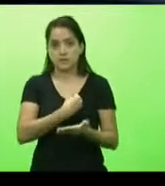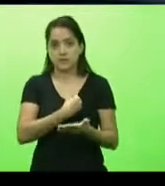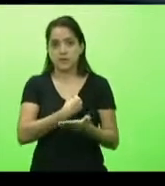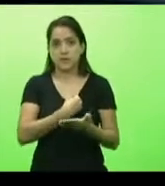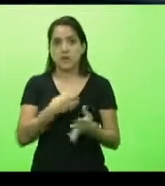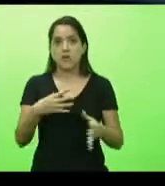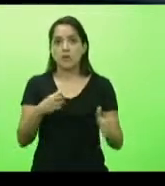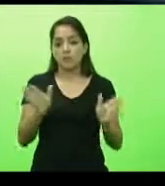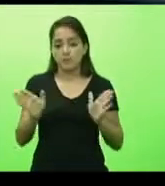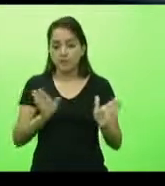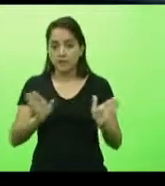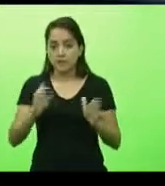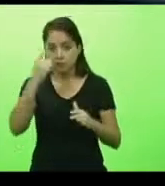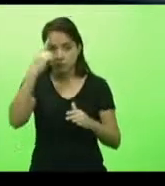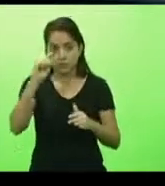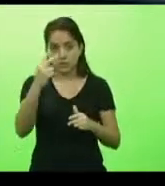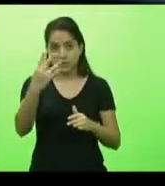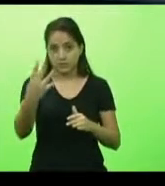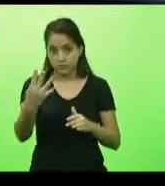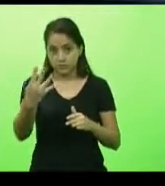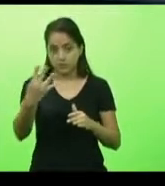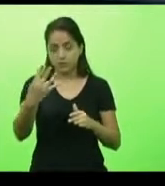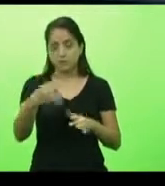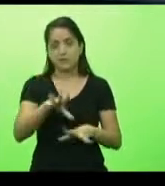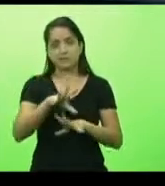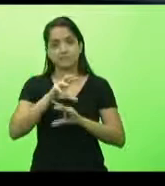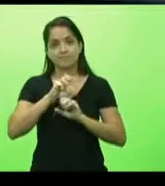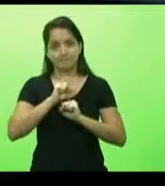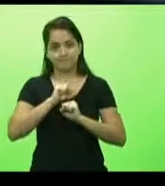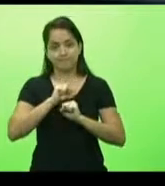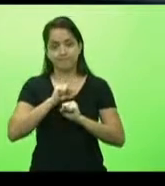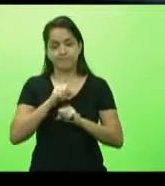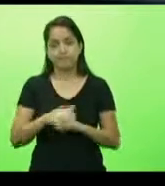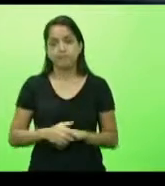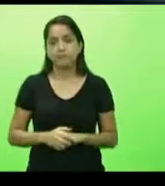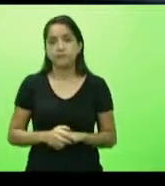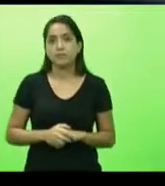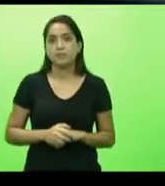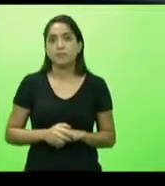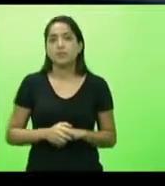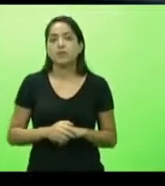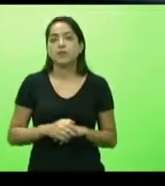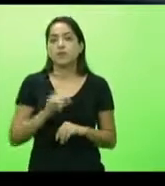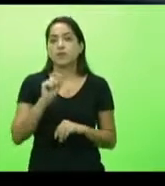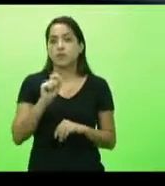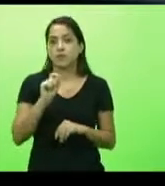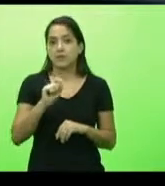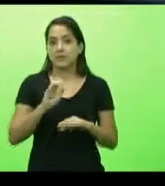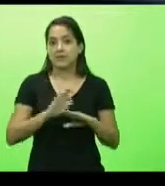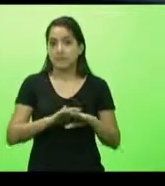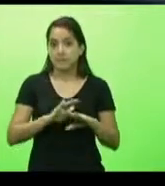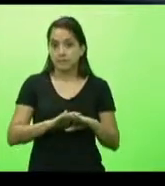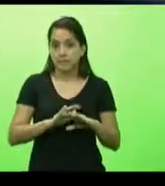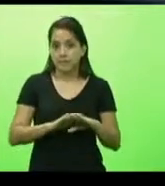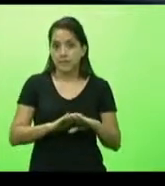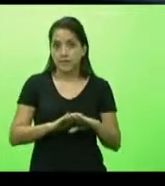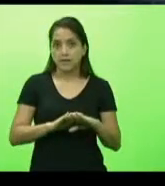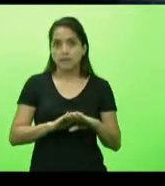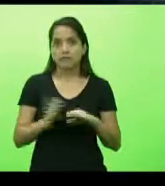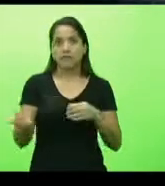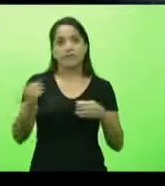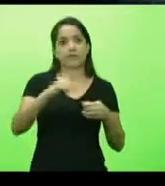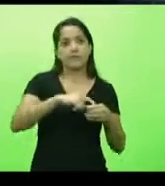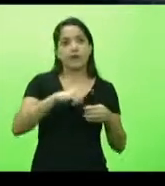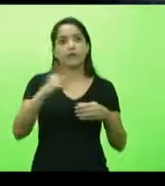dias em caso de contaminação comunitária. Ou seja, na prática vai ficar um vai e volta,